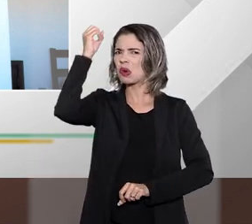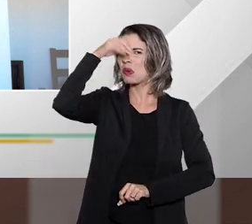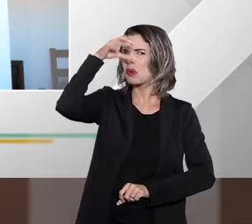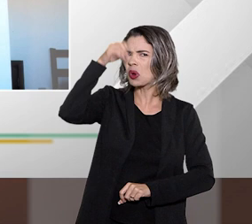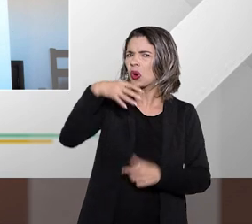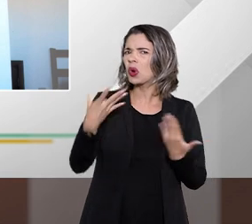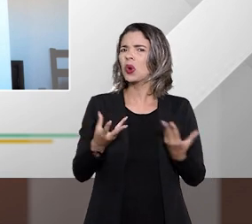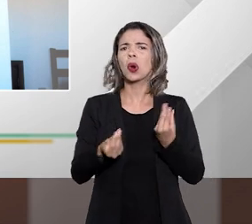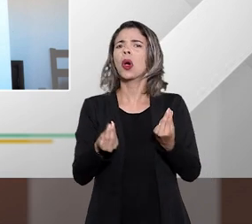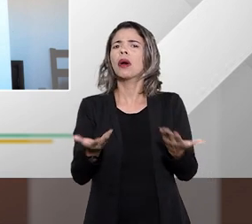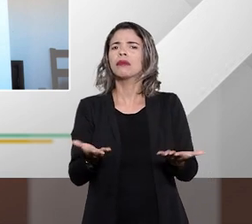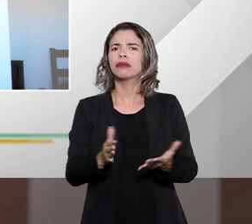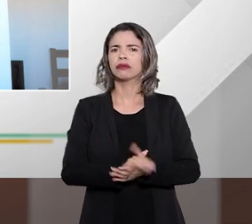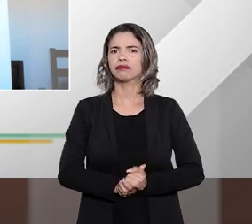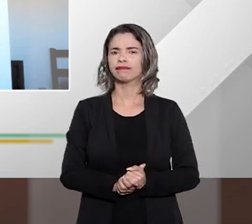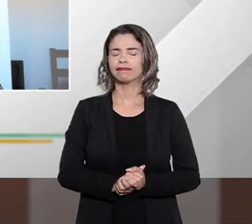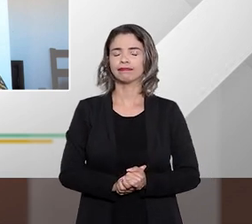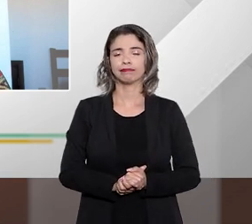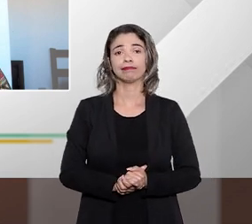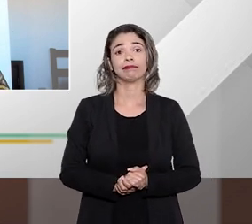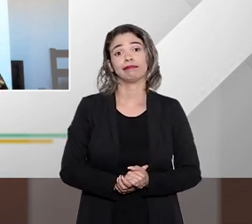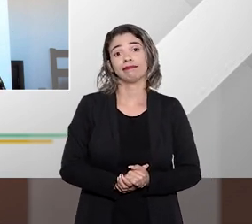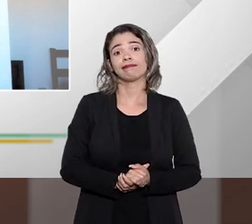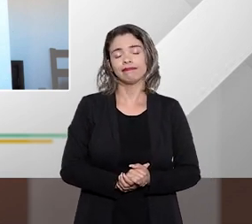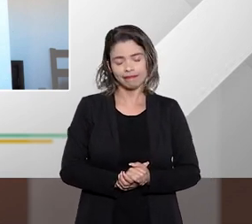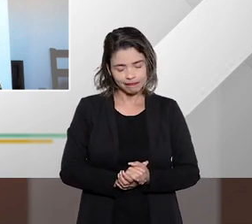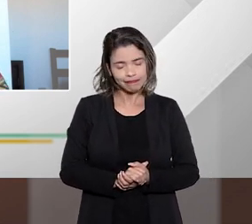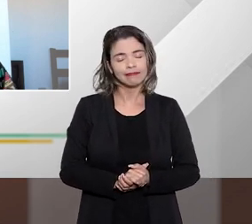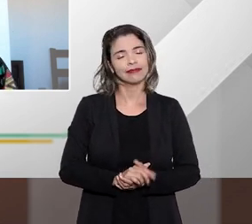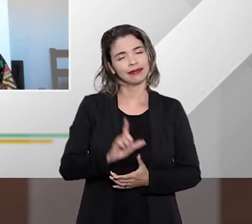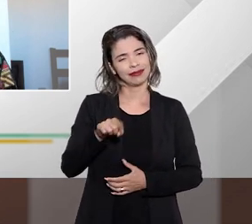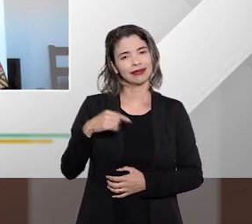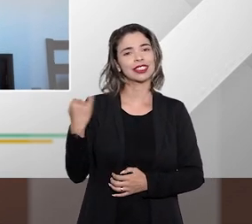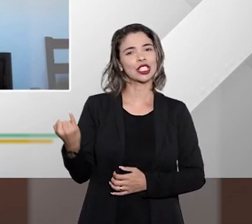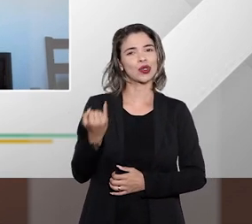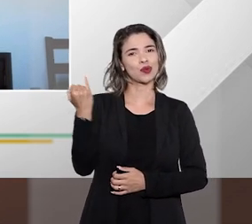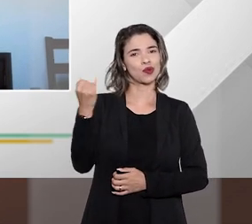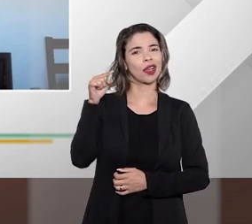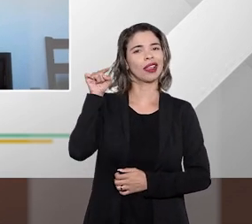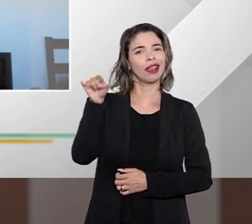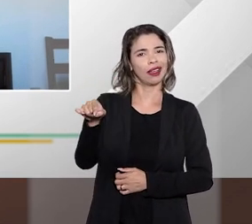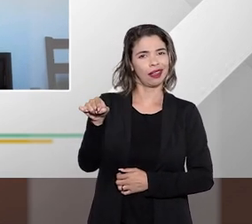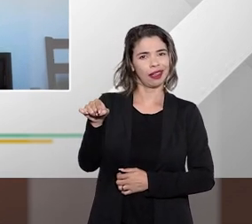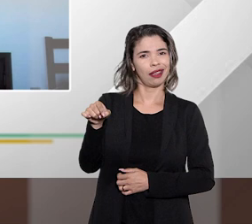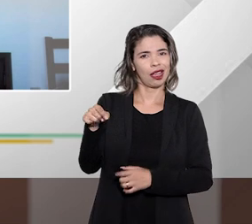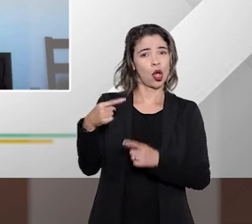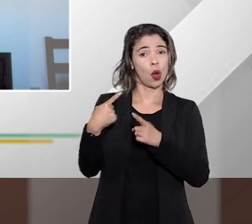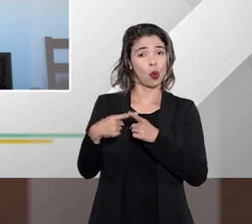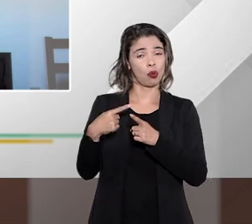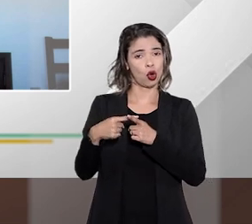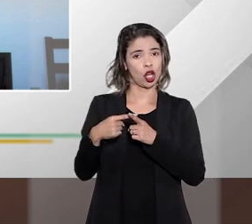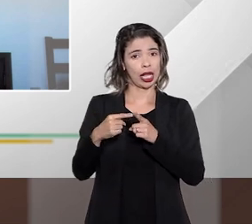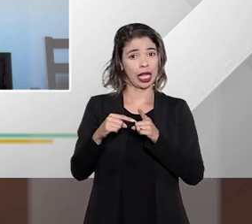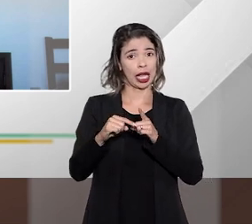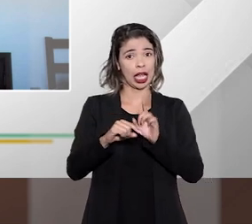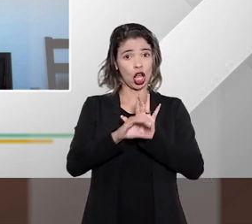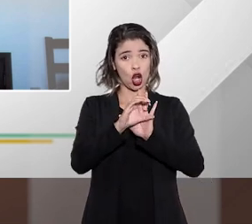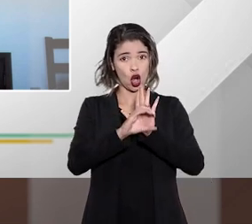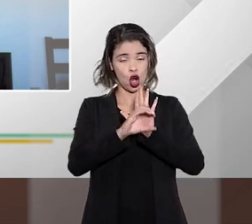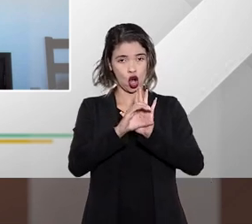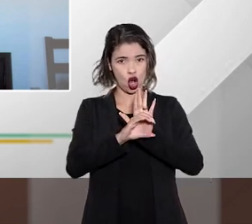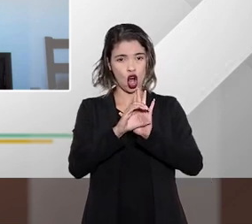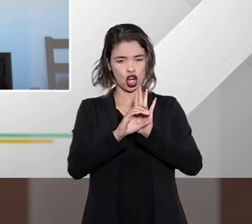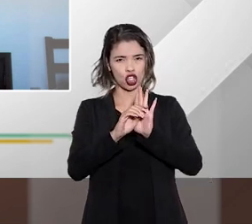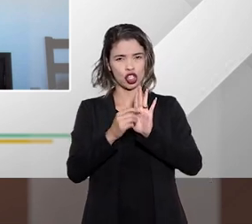abusiva enfim é muito importante essa menção porque o atualização do código de defesa do